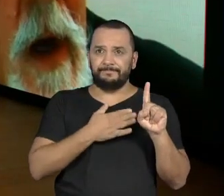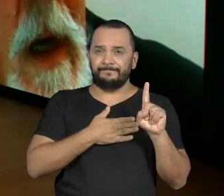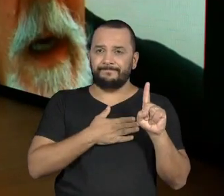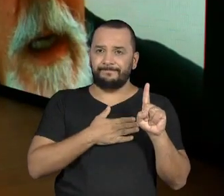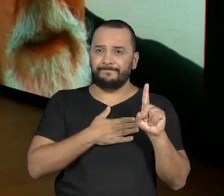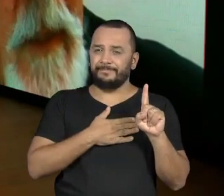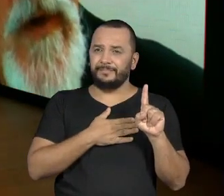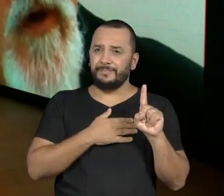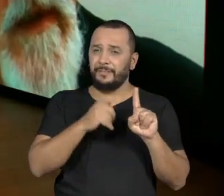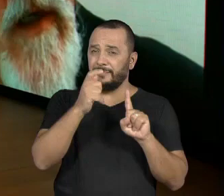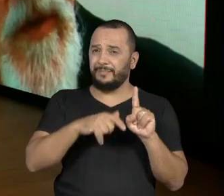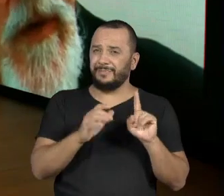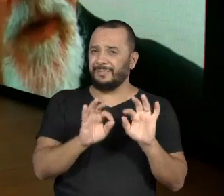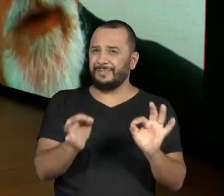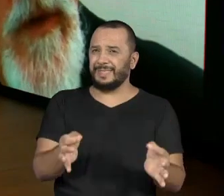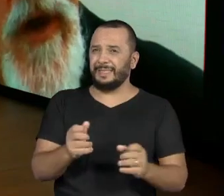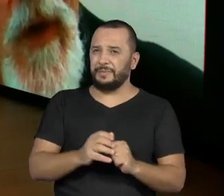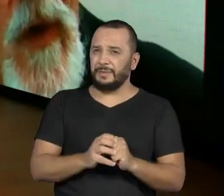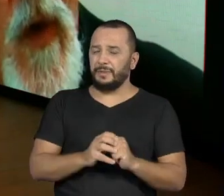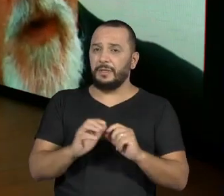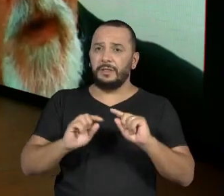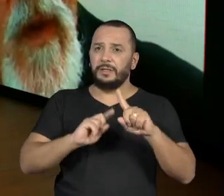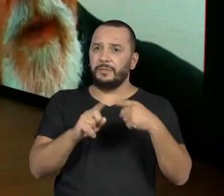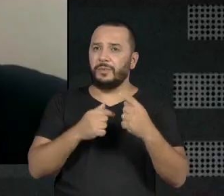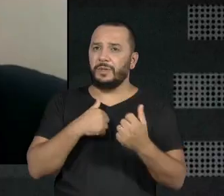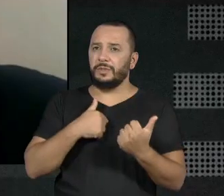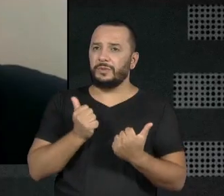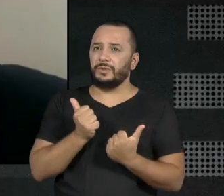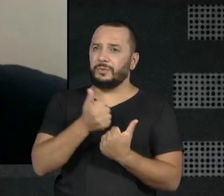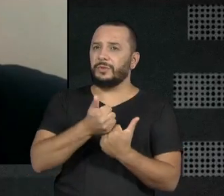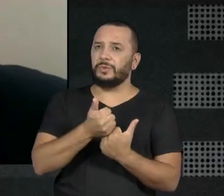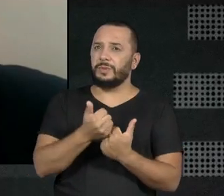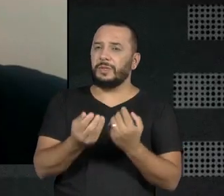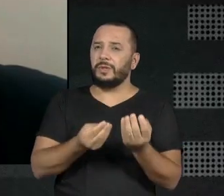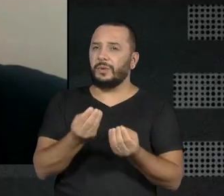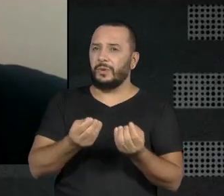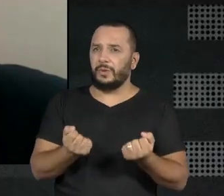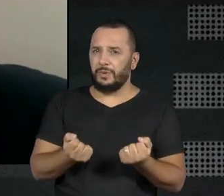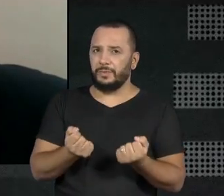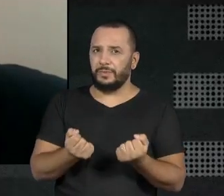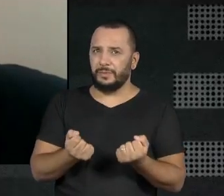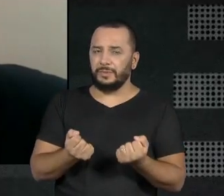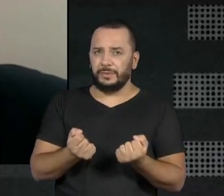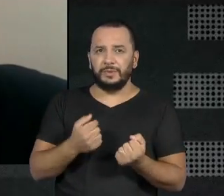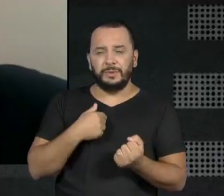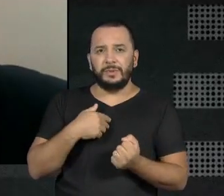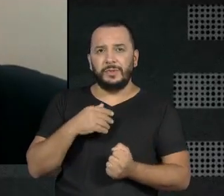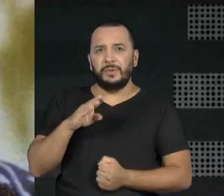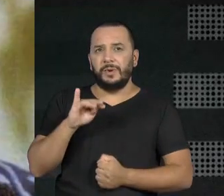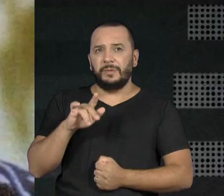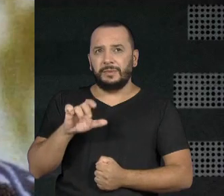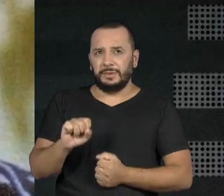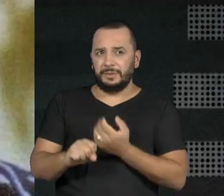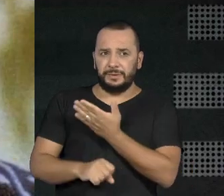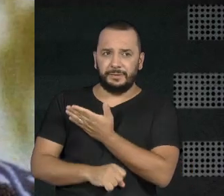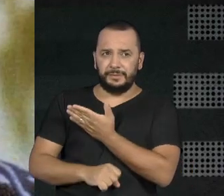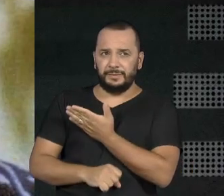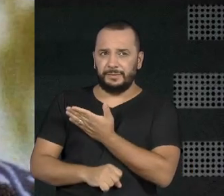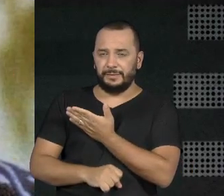menor, depois eu comecei a substituir com o Bogos, com o Armando Bogos, o Closier.